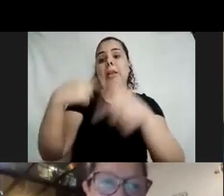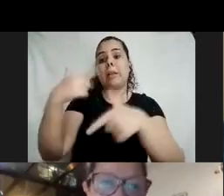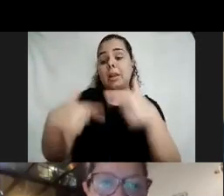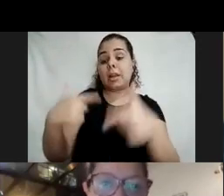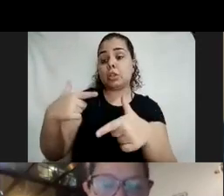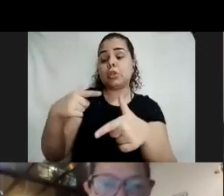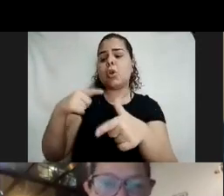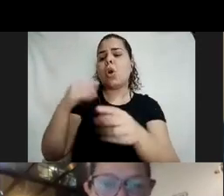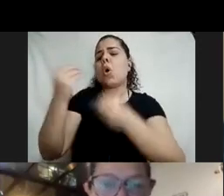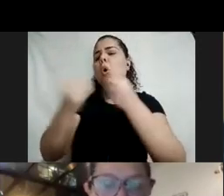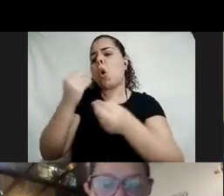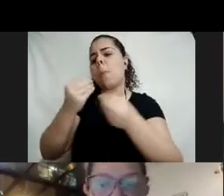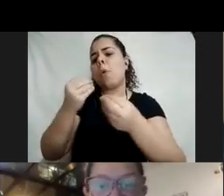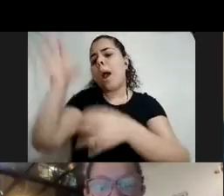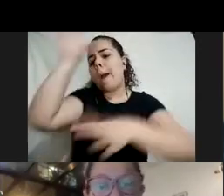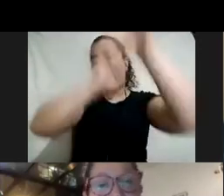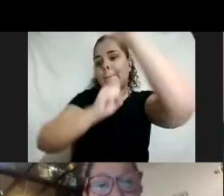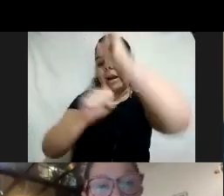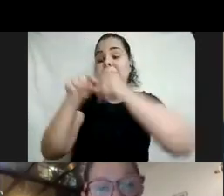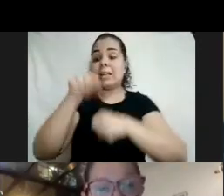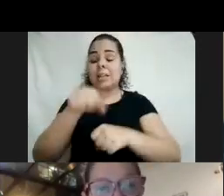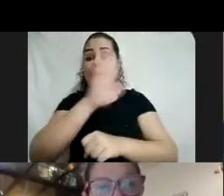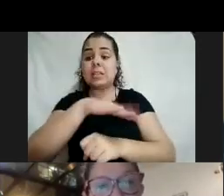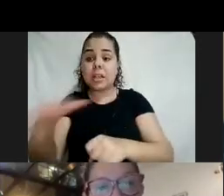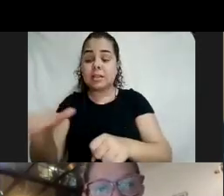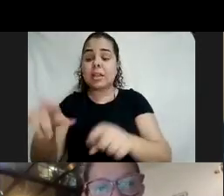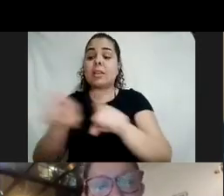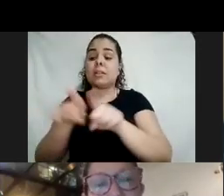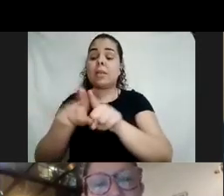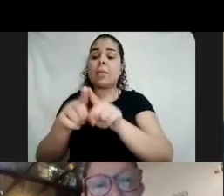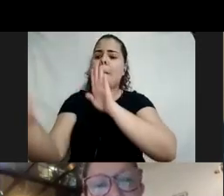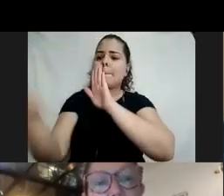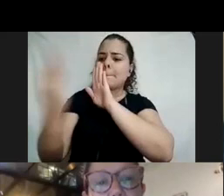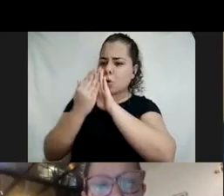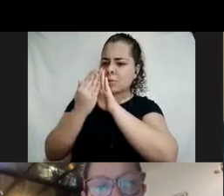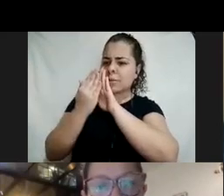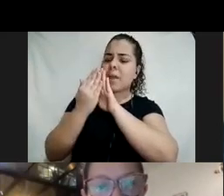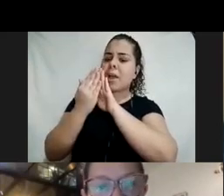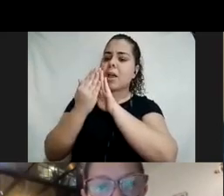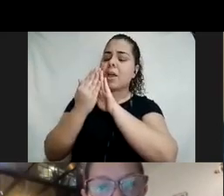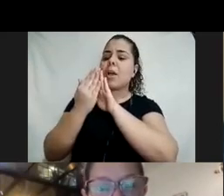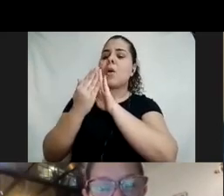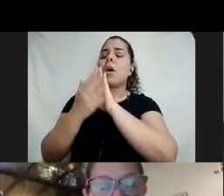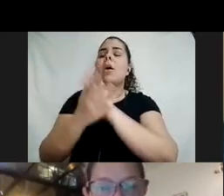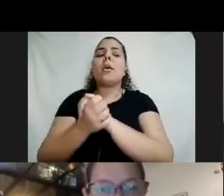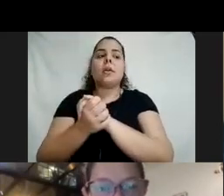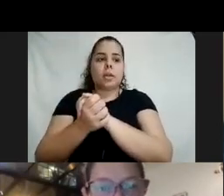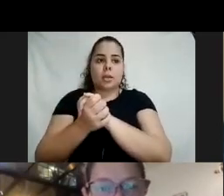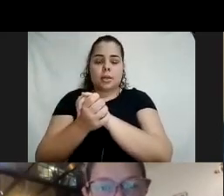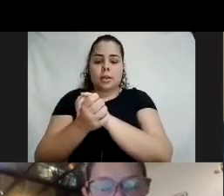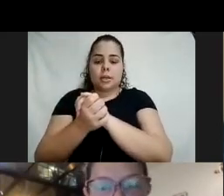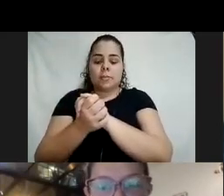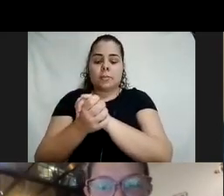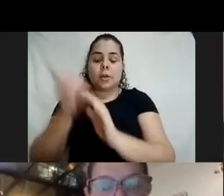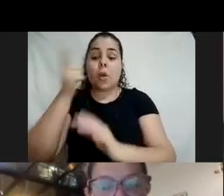aprendizagem que essa criança se encontra, né? E aproximar, aproximar para que cada vez mais essas lacunas sejam preenchidas,